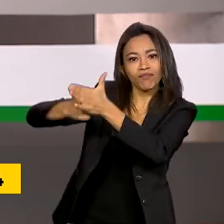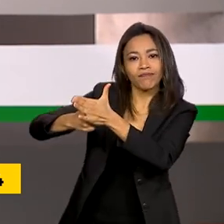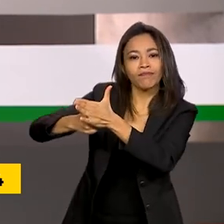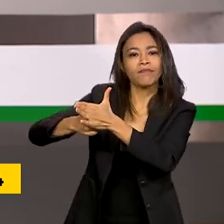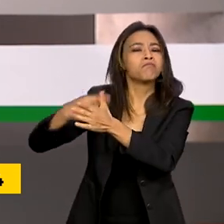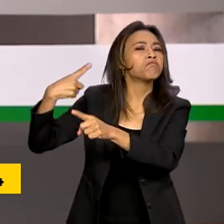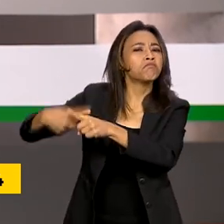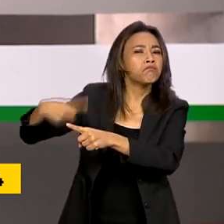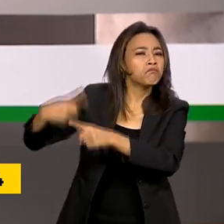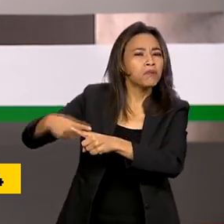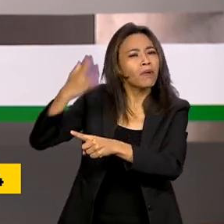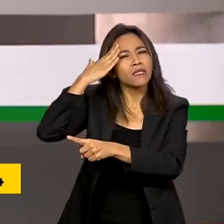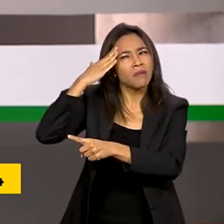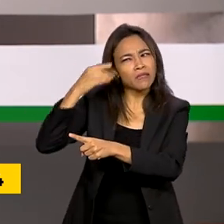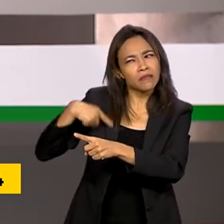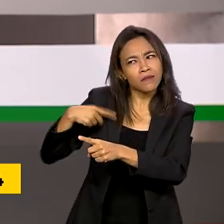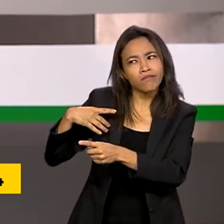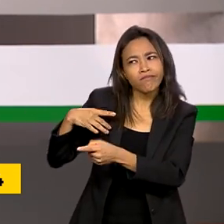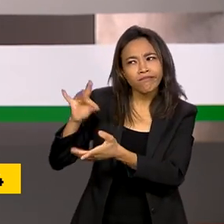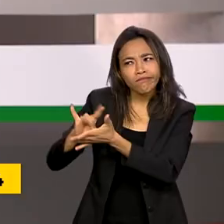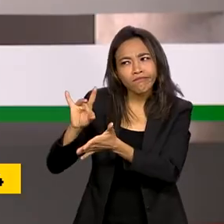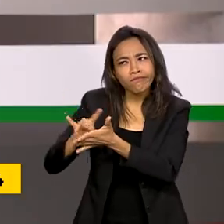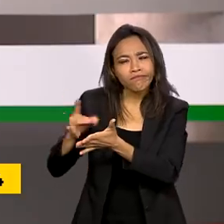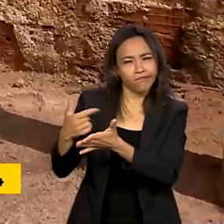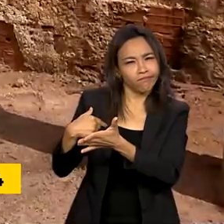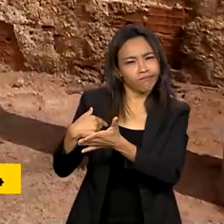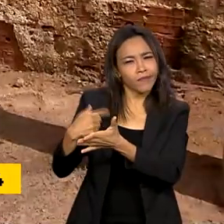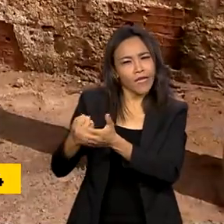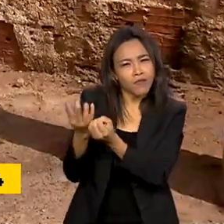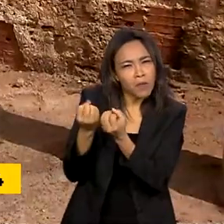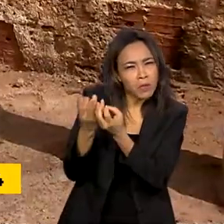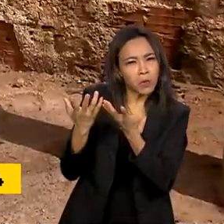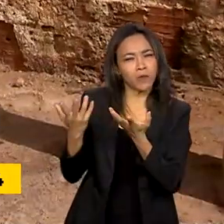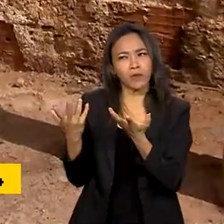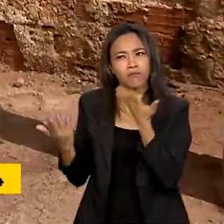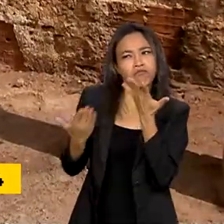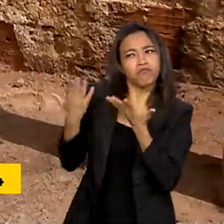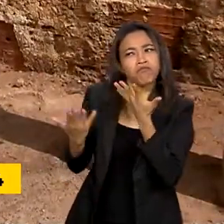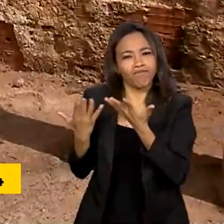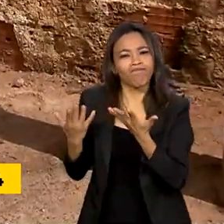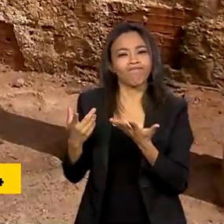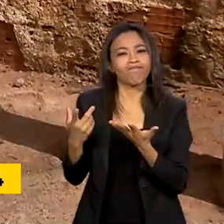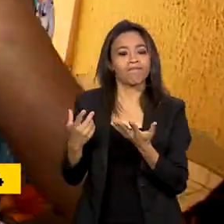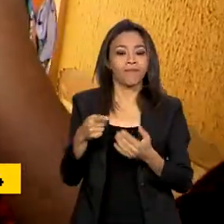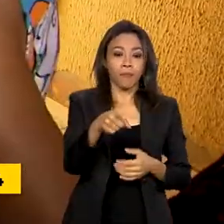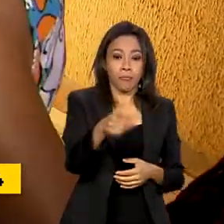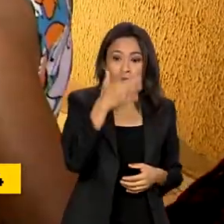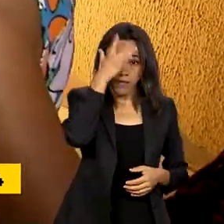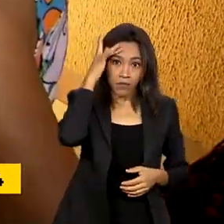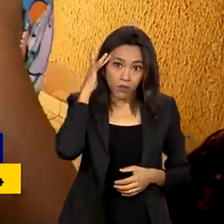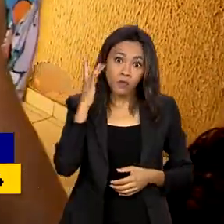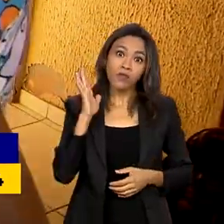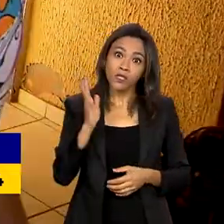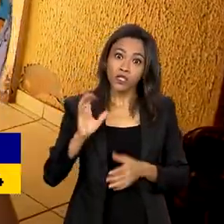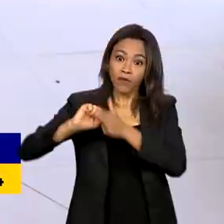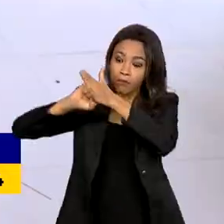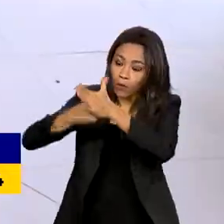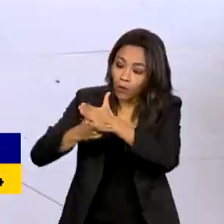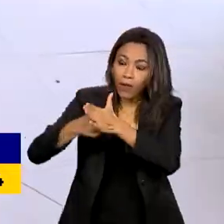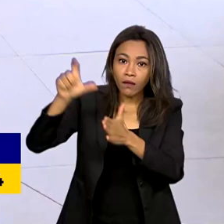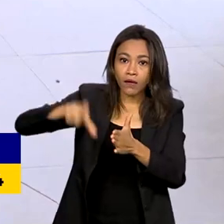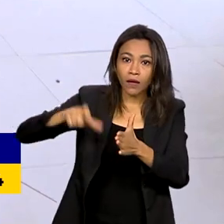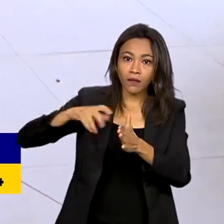verificadas inconsistências na composição familiar. As pessoas que tiveram o pagamento do Bolsa Família bloqueado